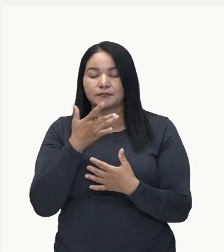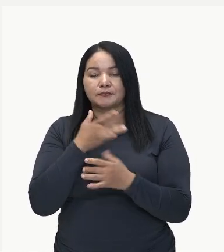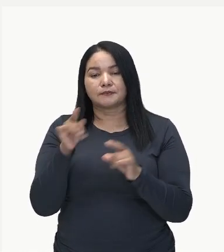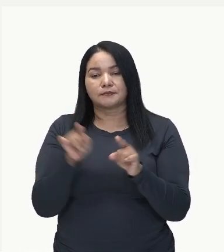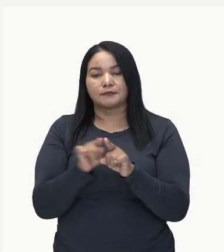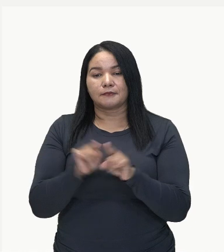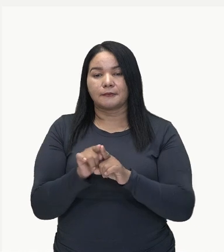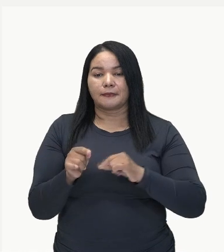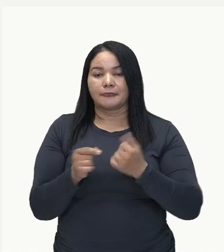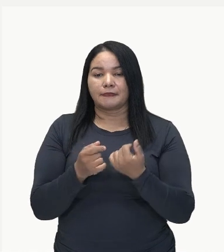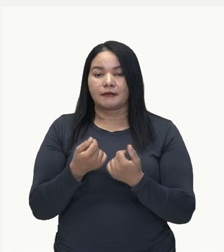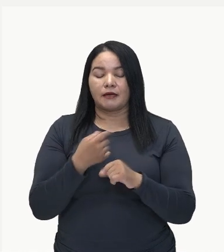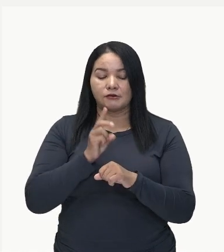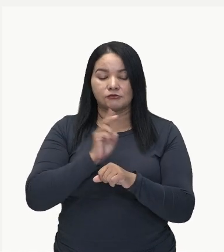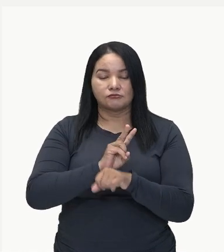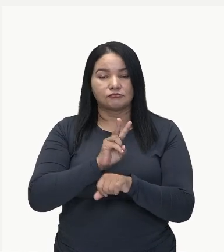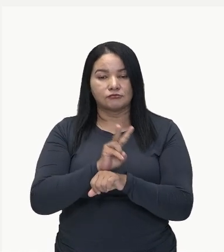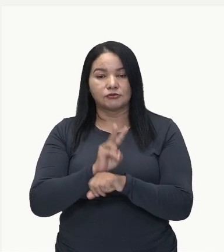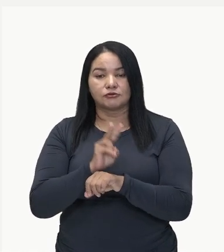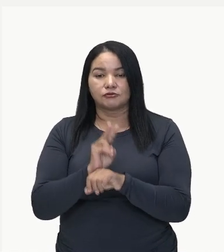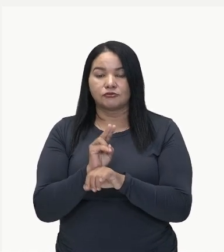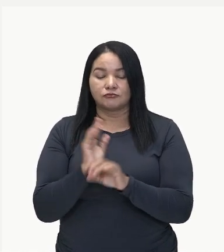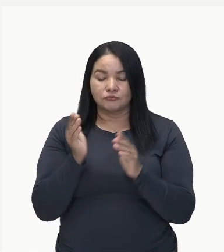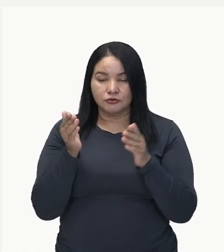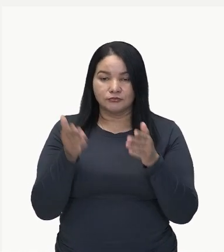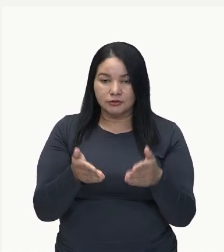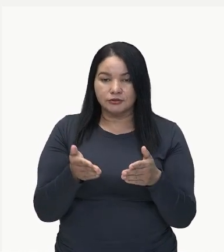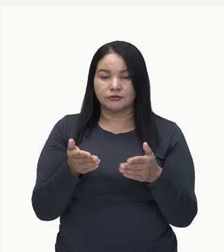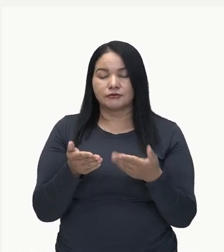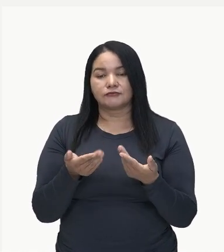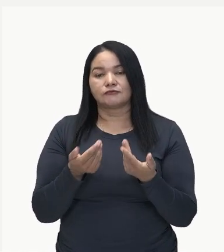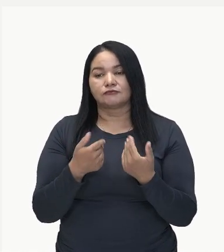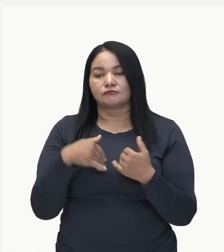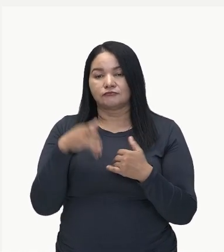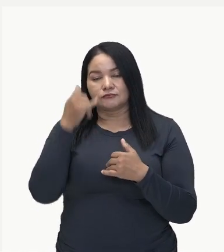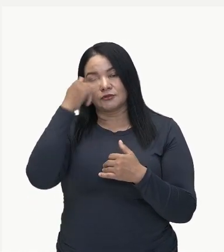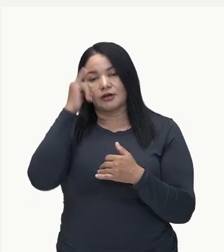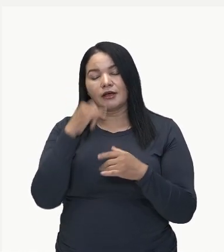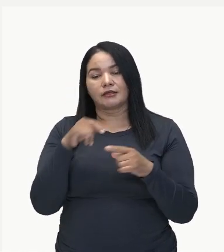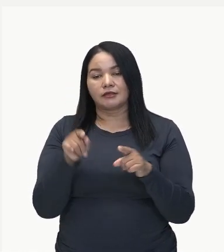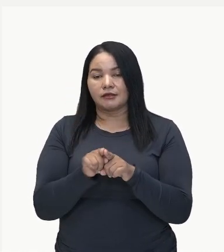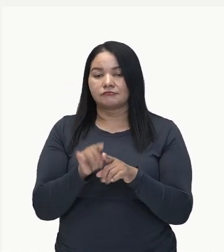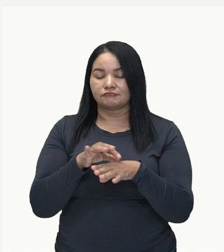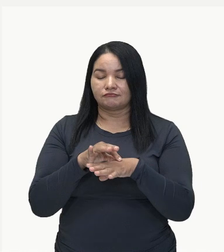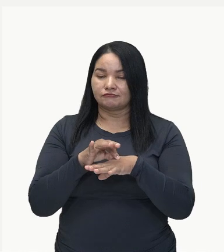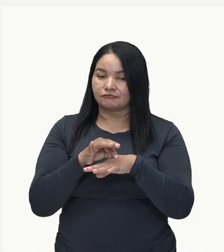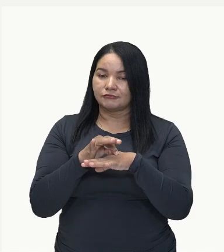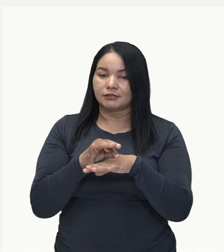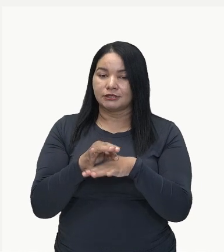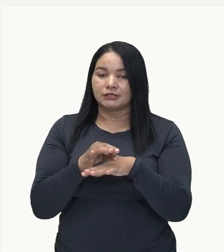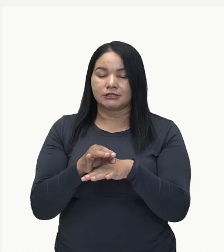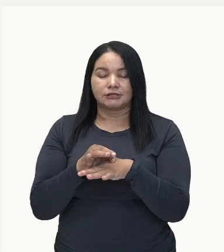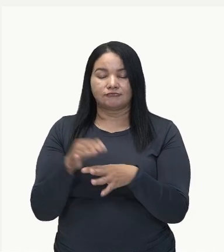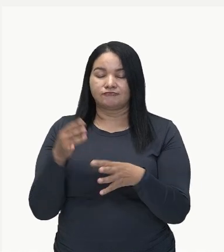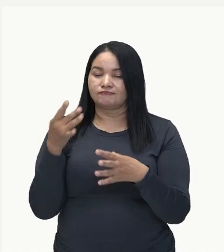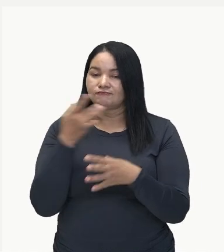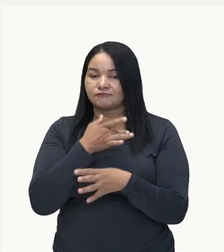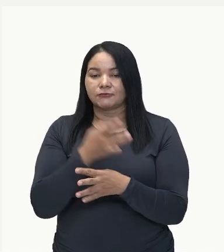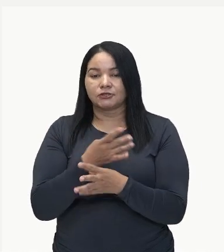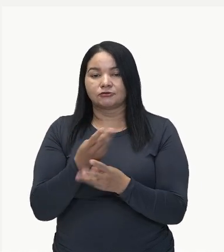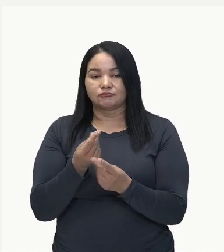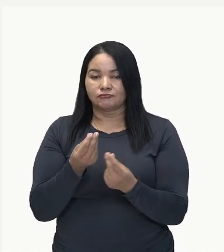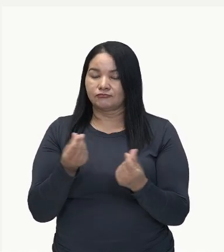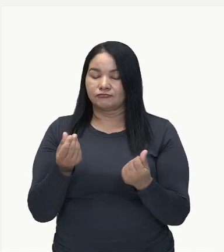sistema de criação específico e é uma carne que ela é realmente agrada aos